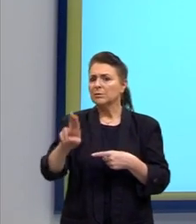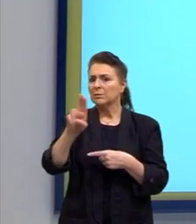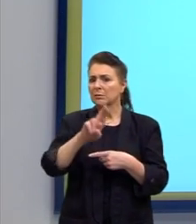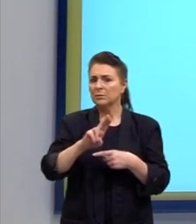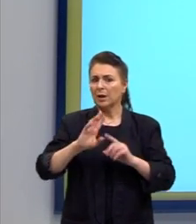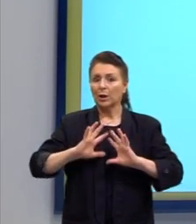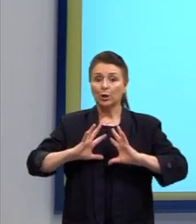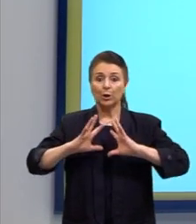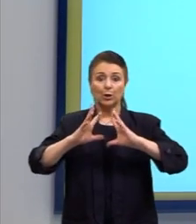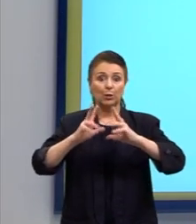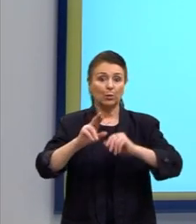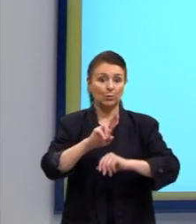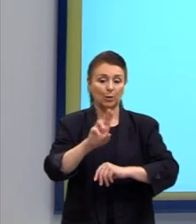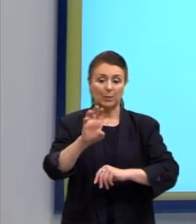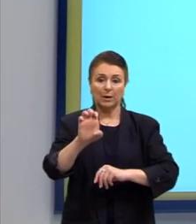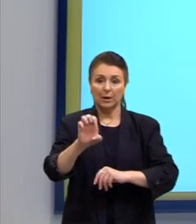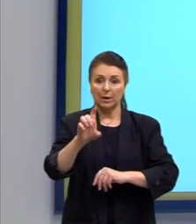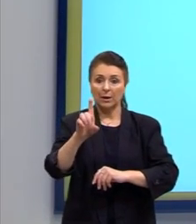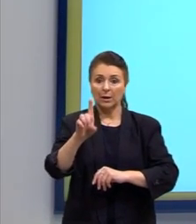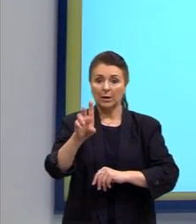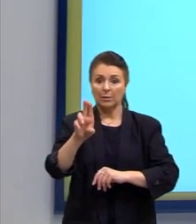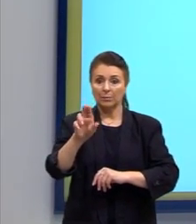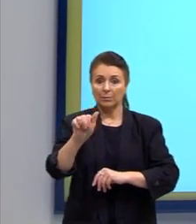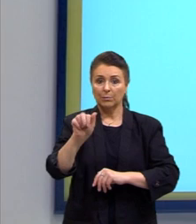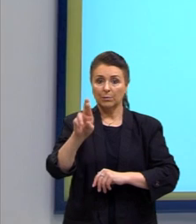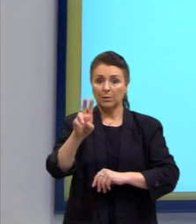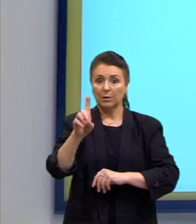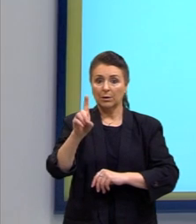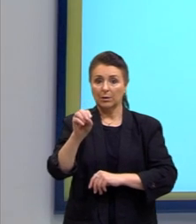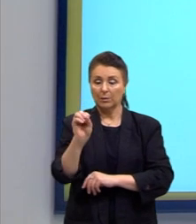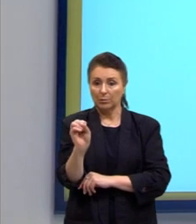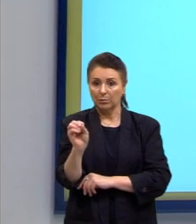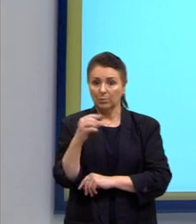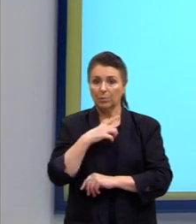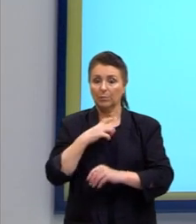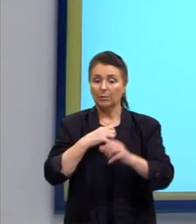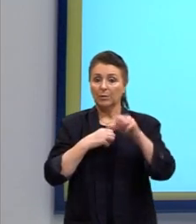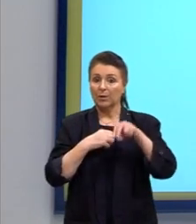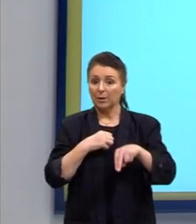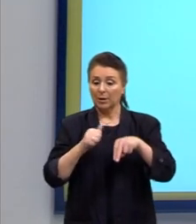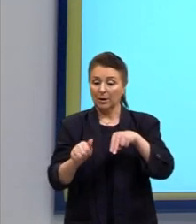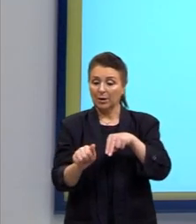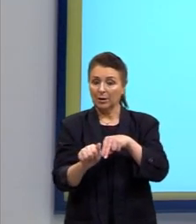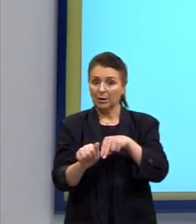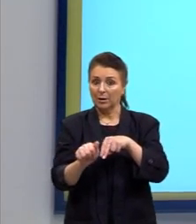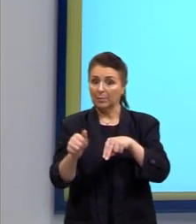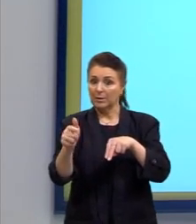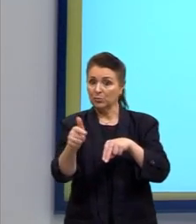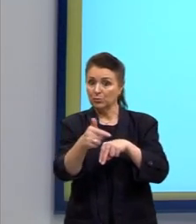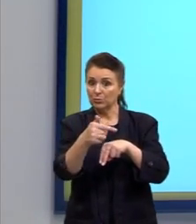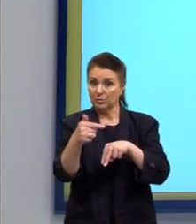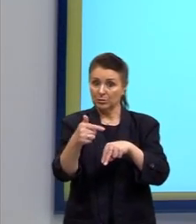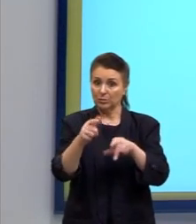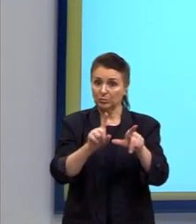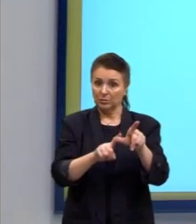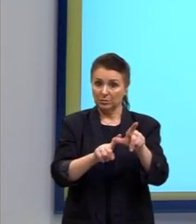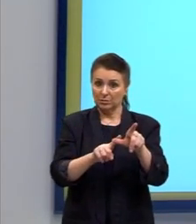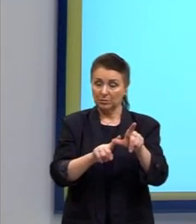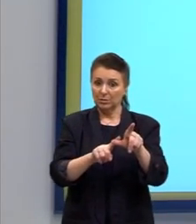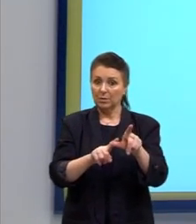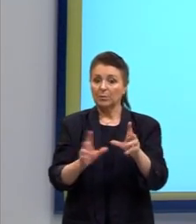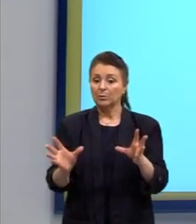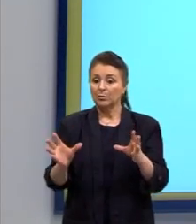todo o nome dele, EDU, aí nós teríamos anagramas envolvendo sete letras. Mas como eu